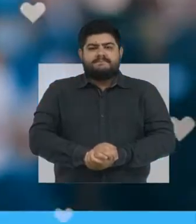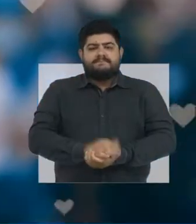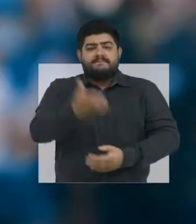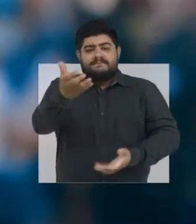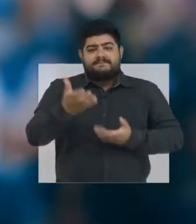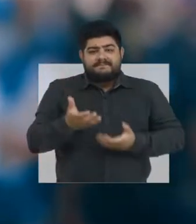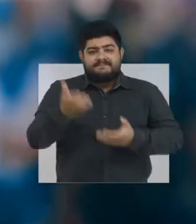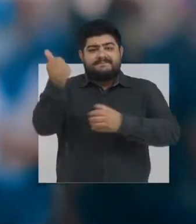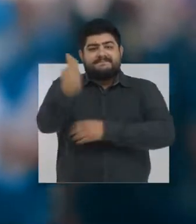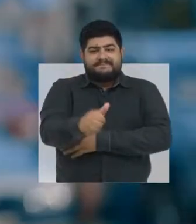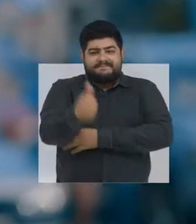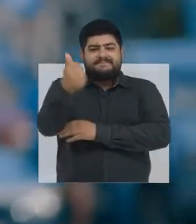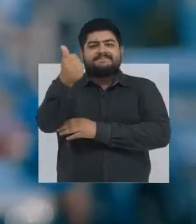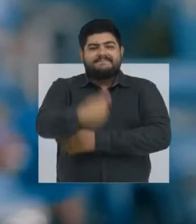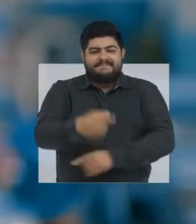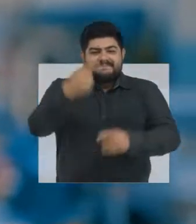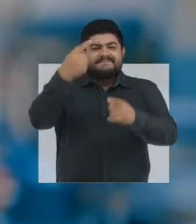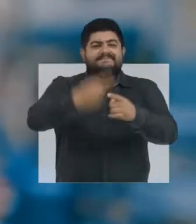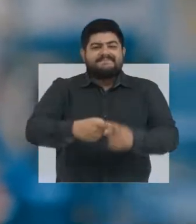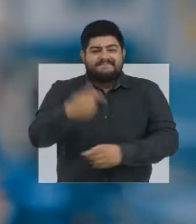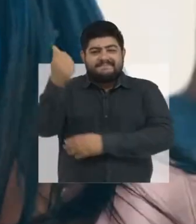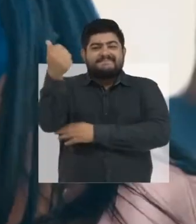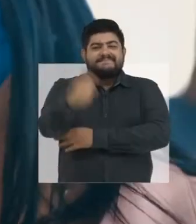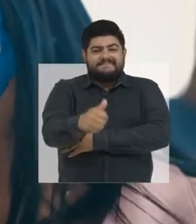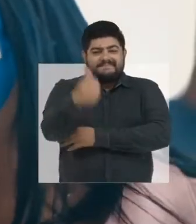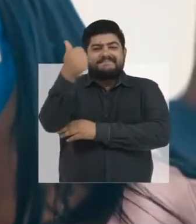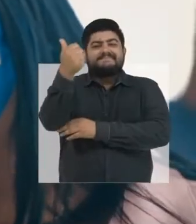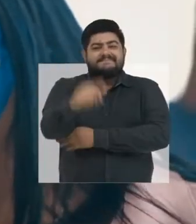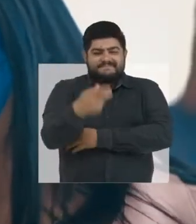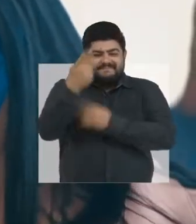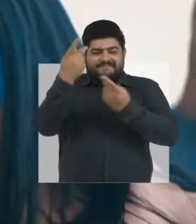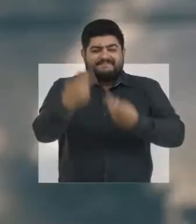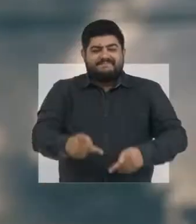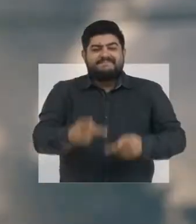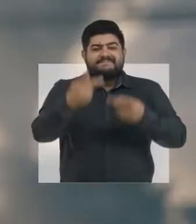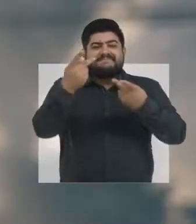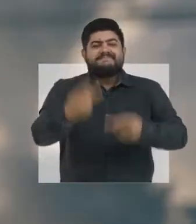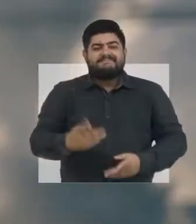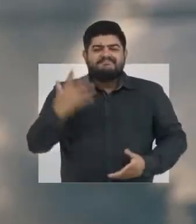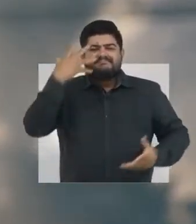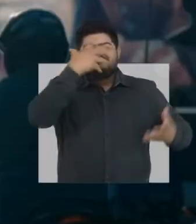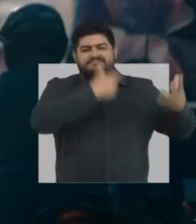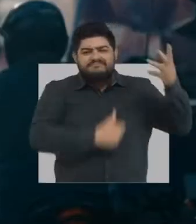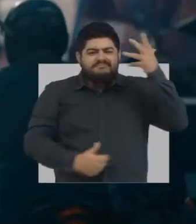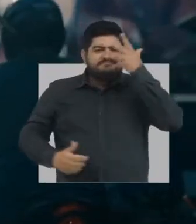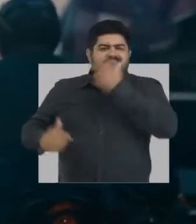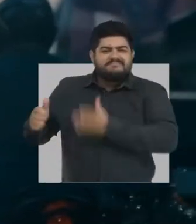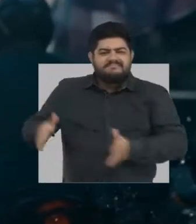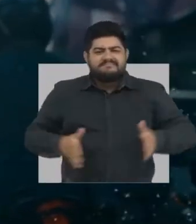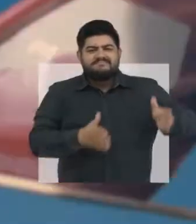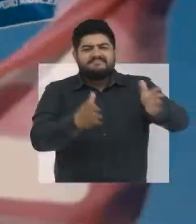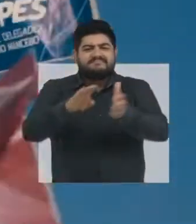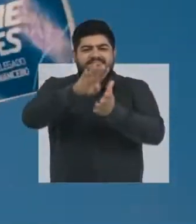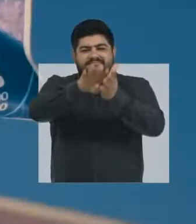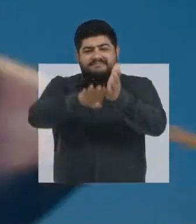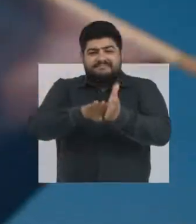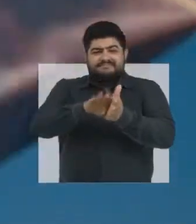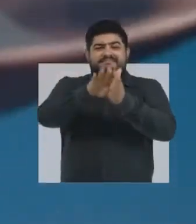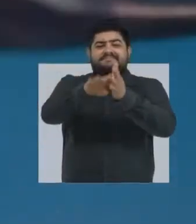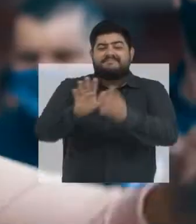Eu quero onze, porque o onze é daqui. E a beleza do meu rio